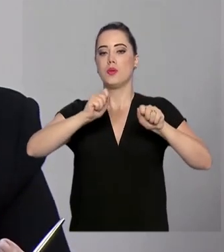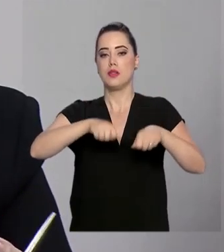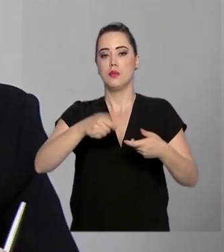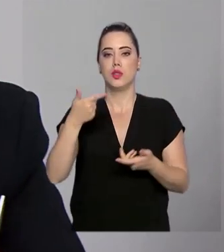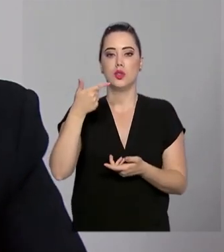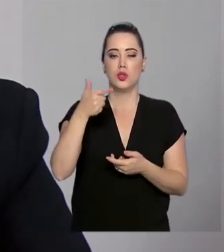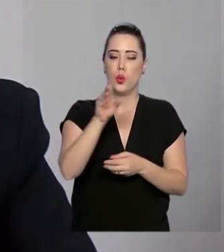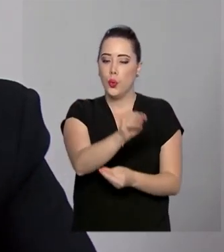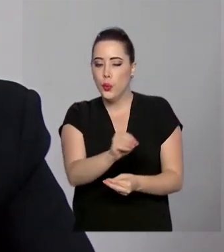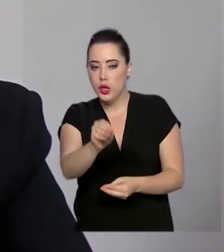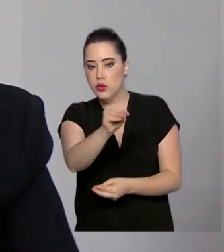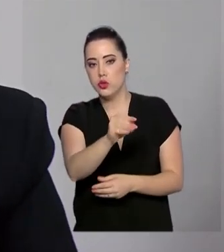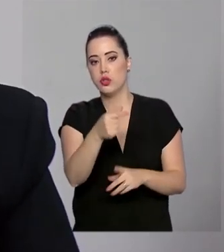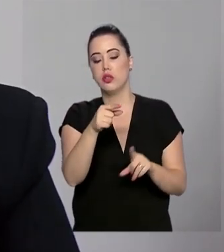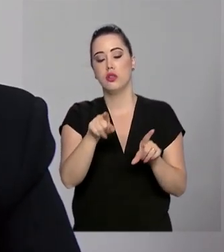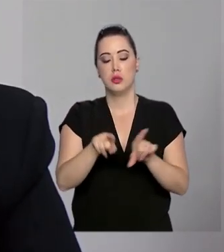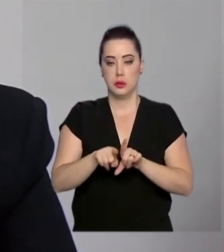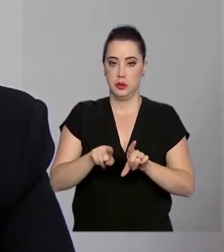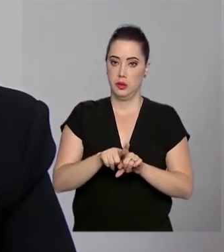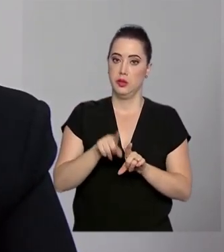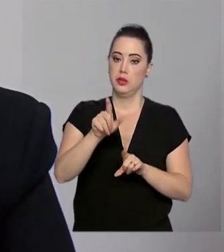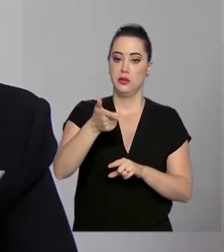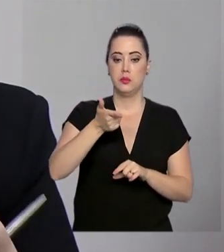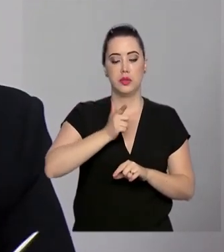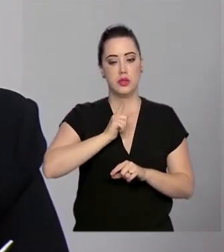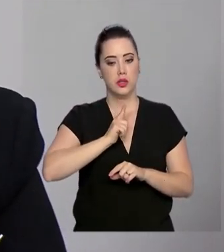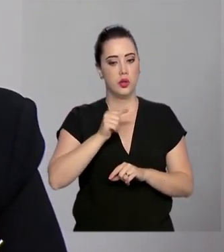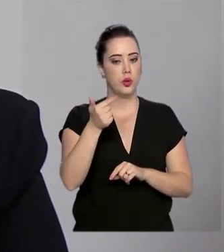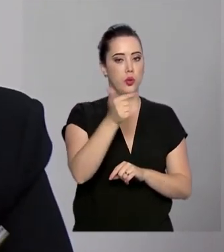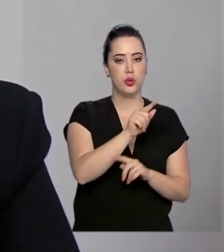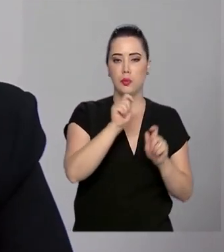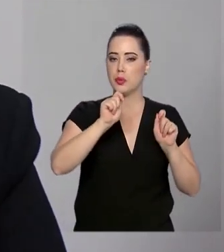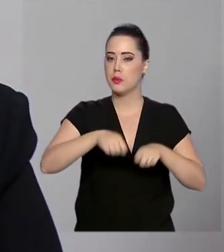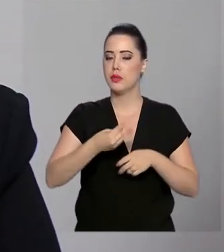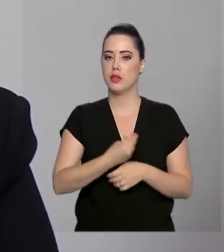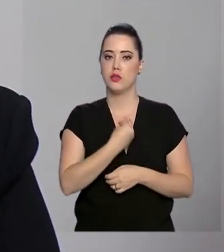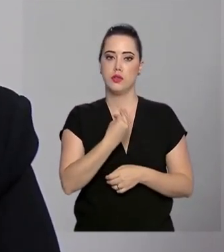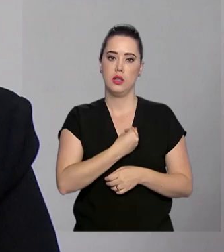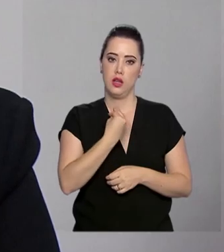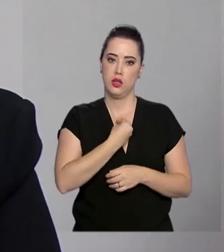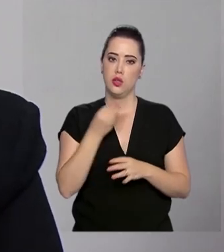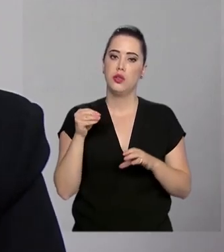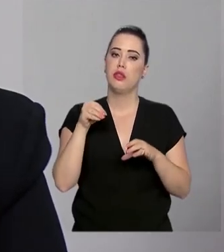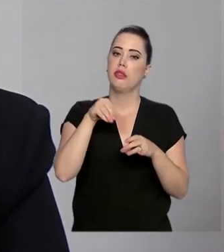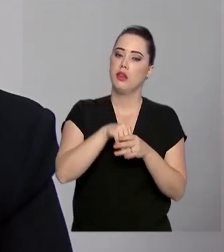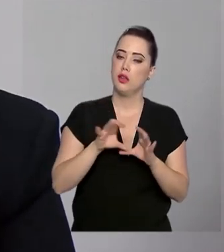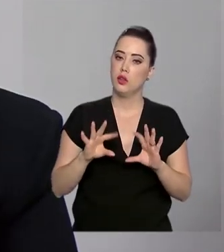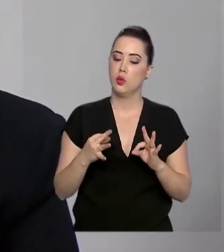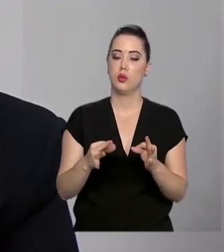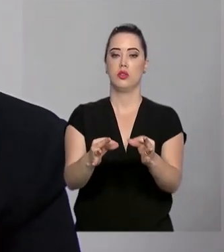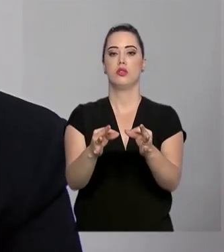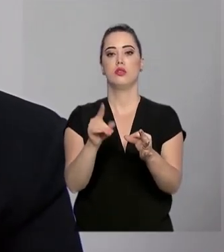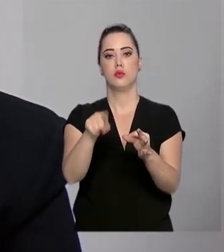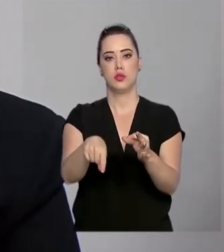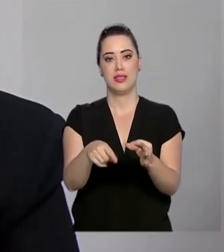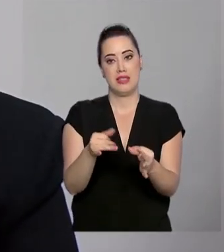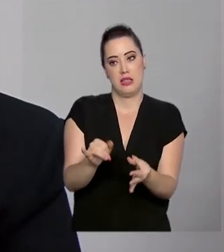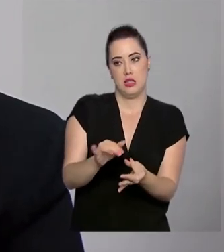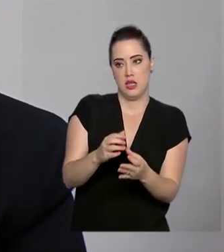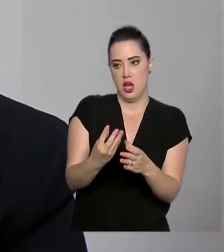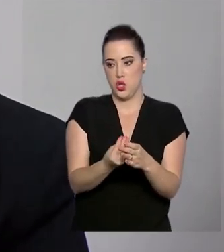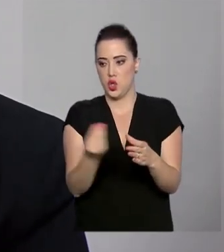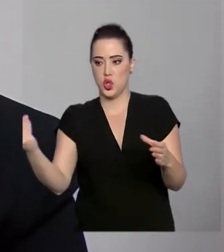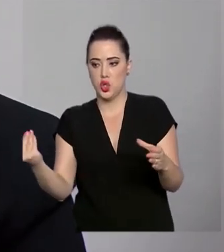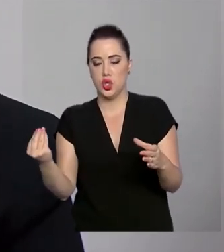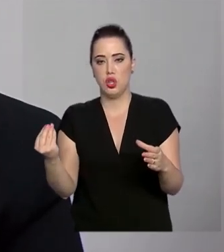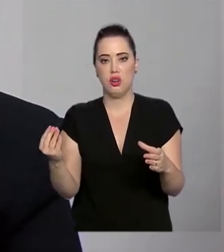conservem e que elas tenham outro padrão de vida, mas dentro de uma tecnologia. Eu acho que a exclusão não